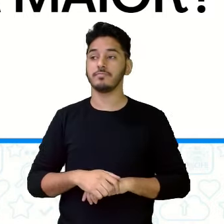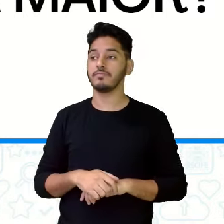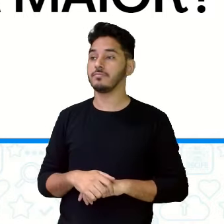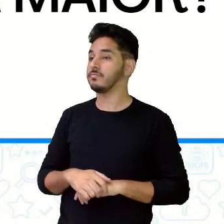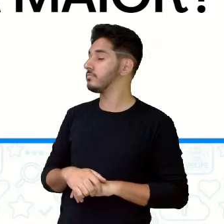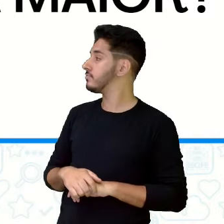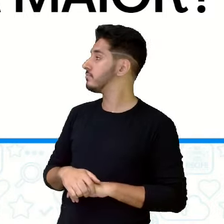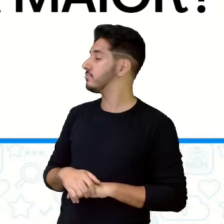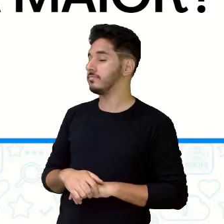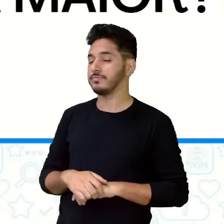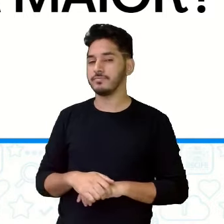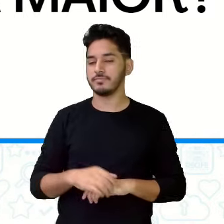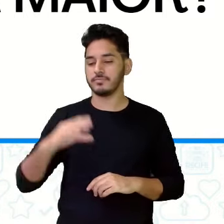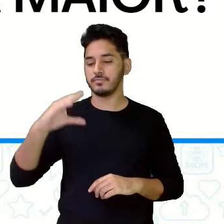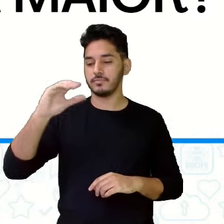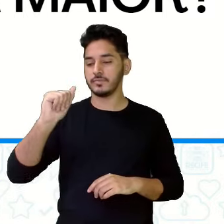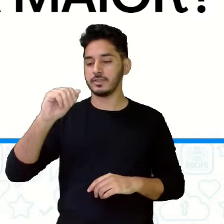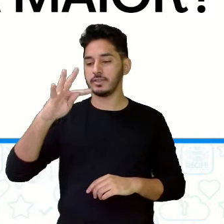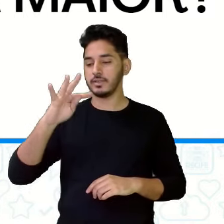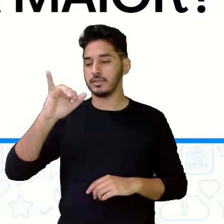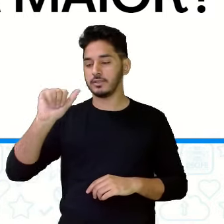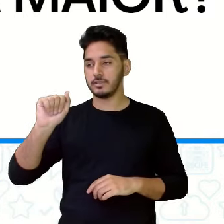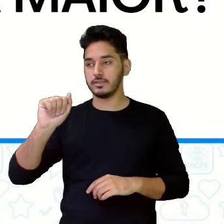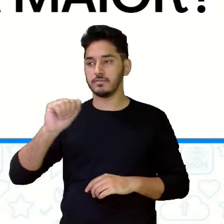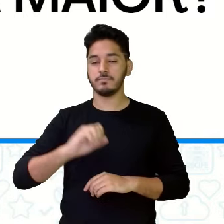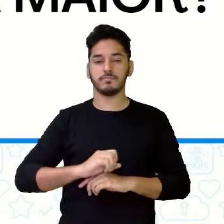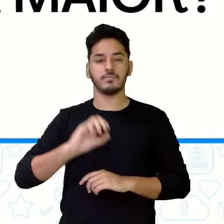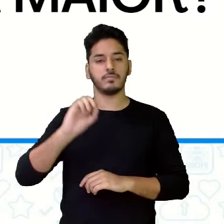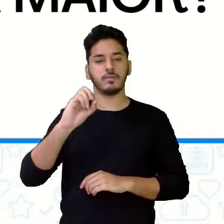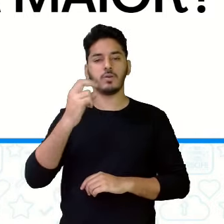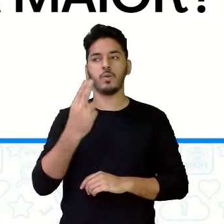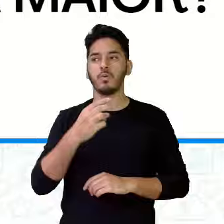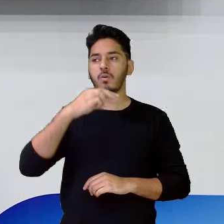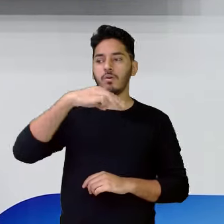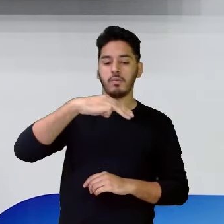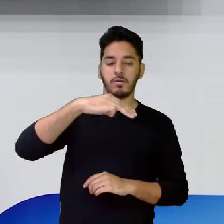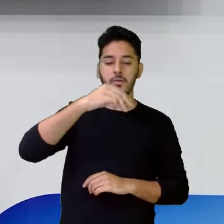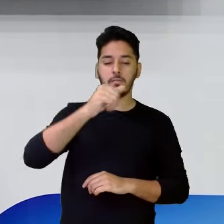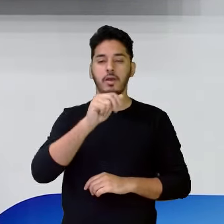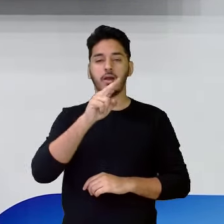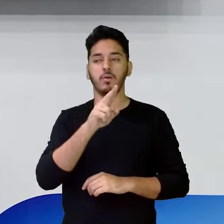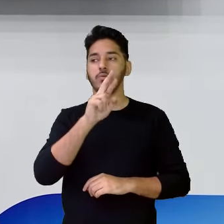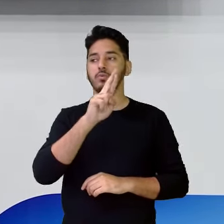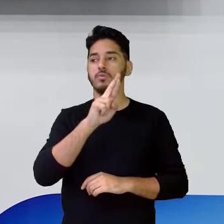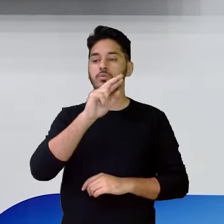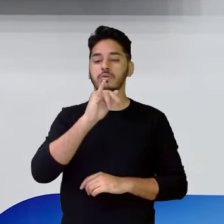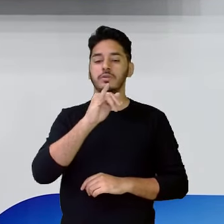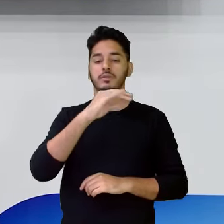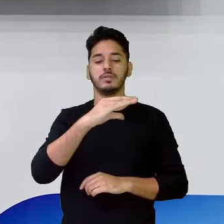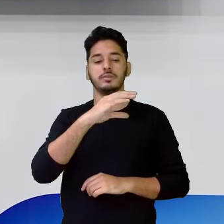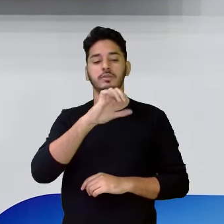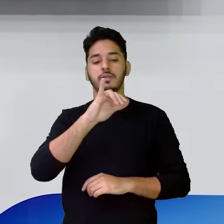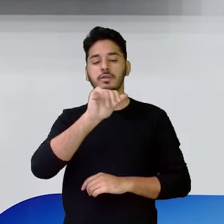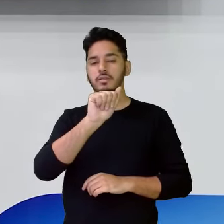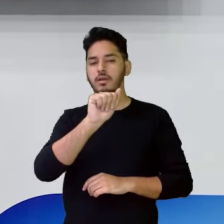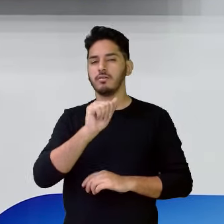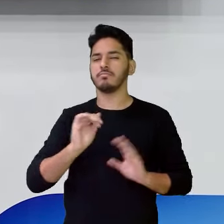E aí, Kátia ou Mauricéia? Veja só, Kátia.